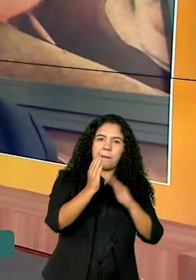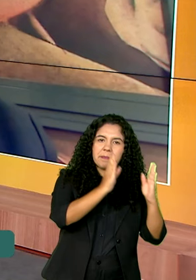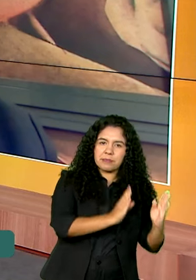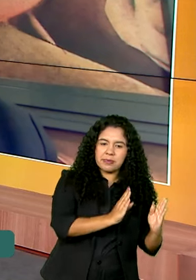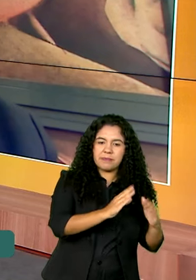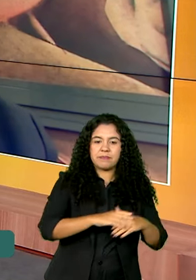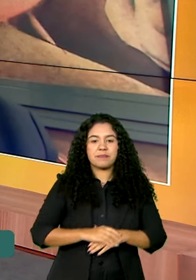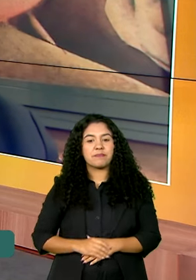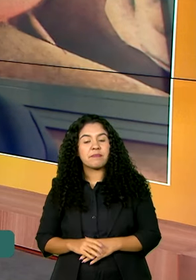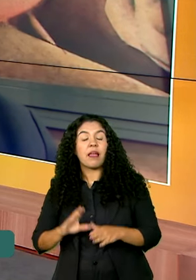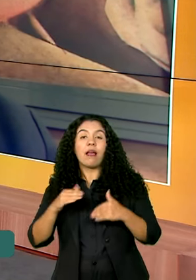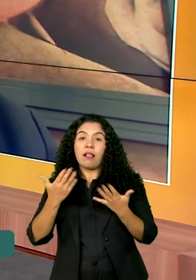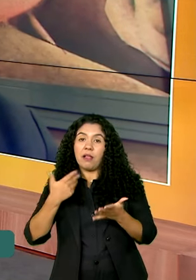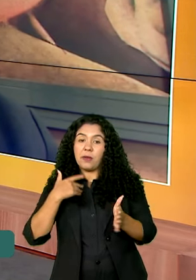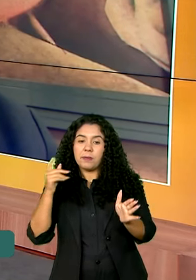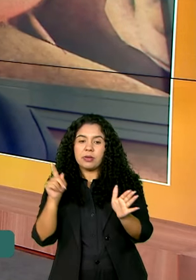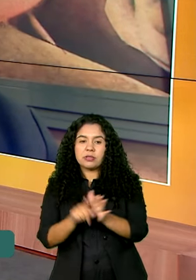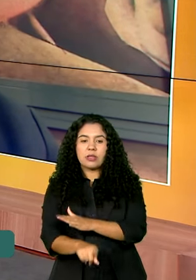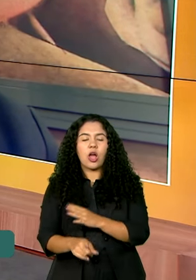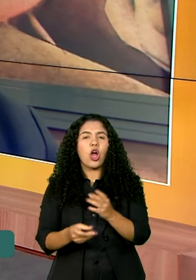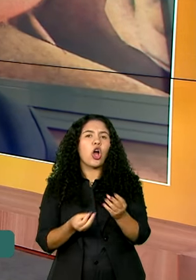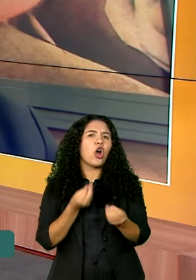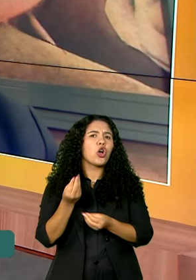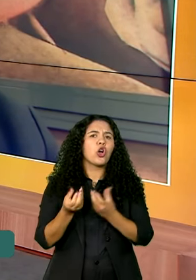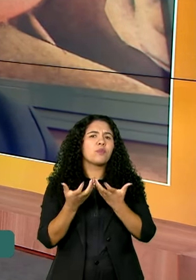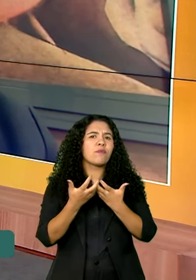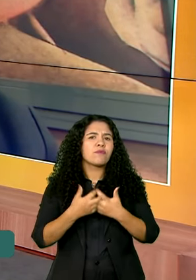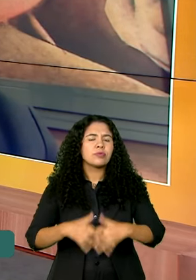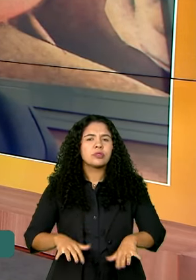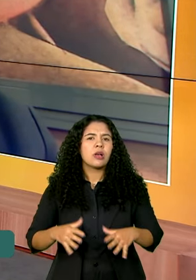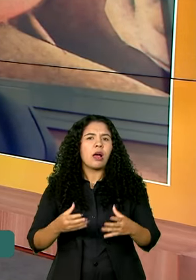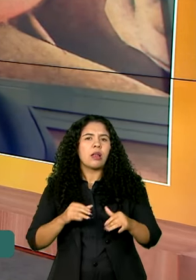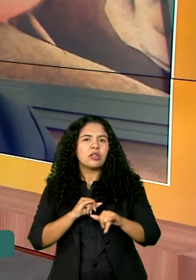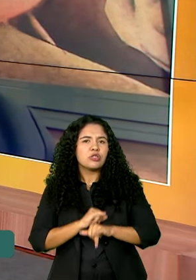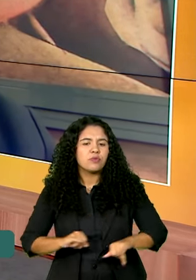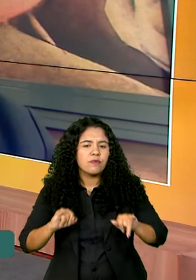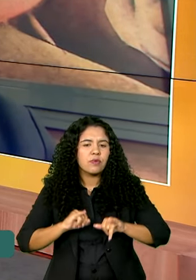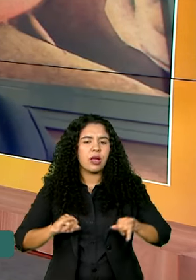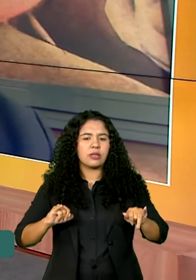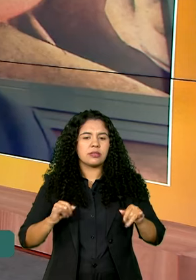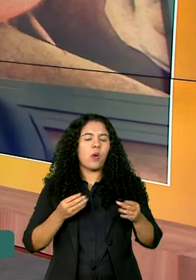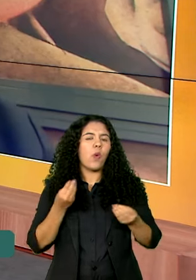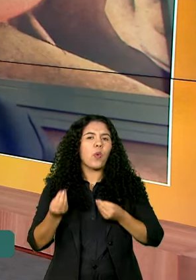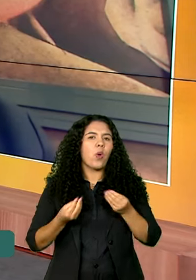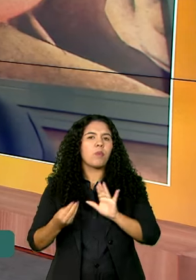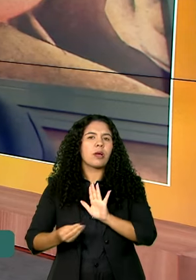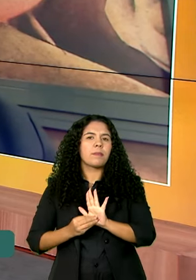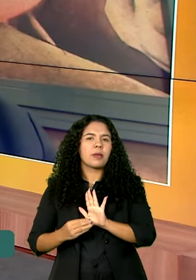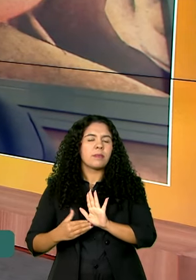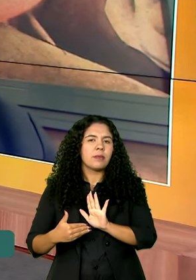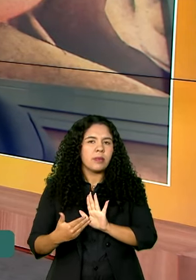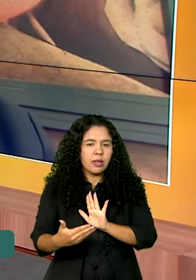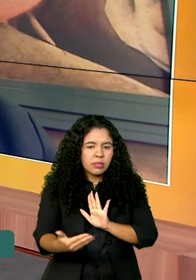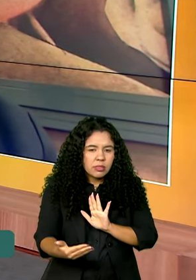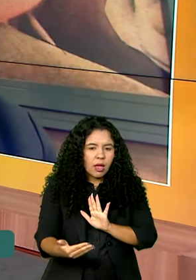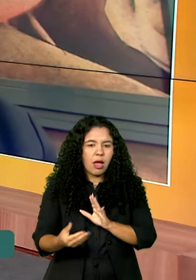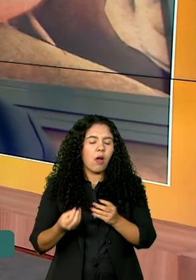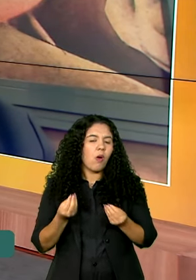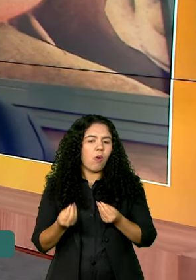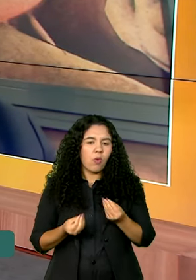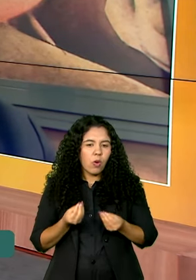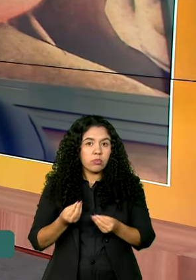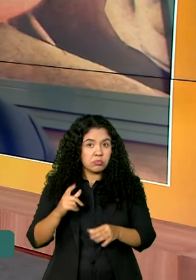Pois é, eu ia perguntar exatamente isso. Como é que eles vão depois divulgar isso? Como é que eles vão implementar? E no caso também, tem alguma